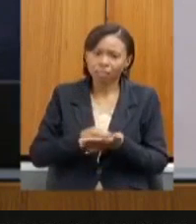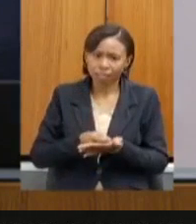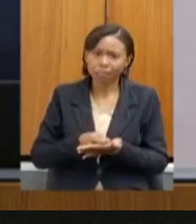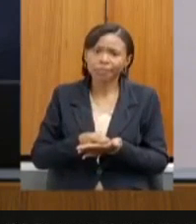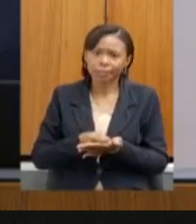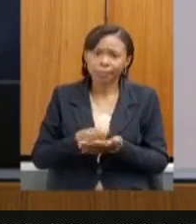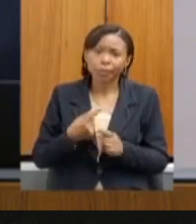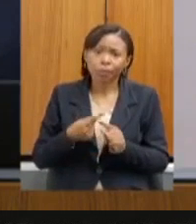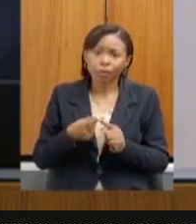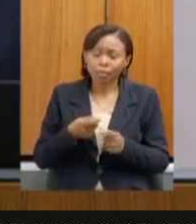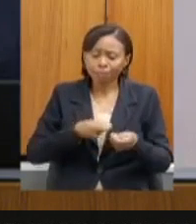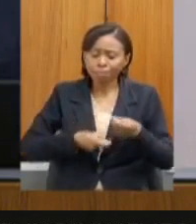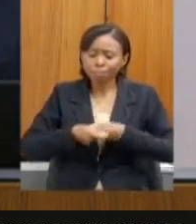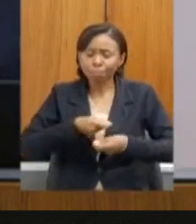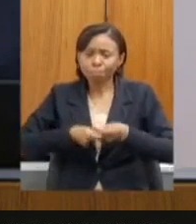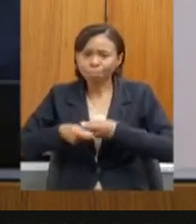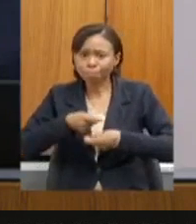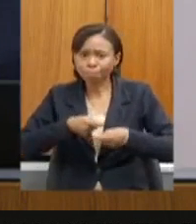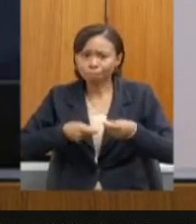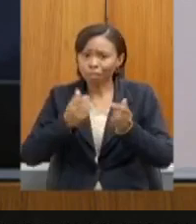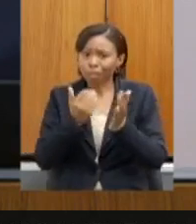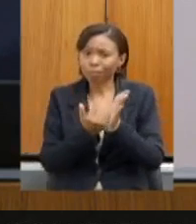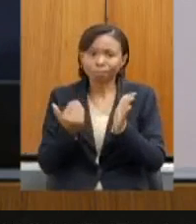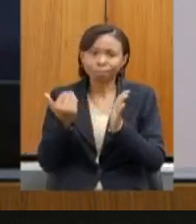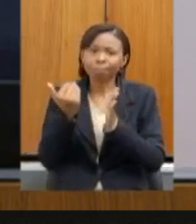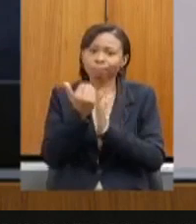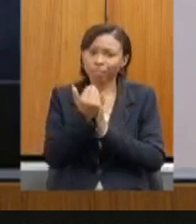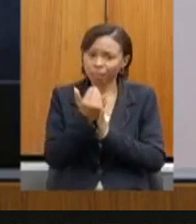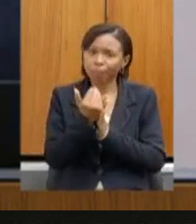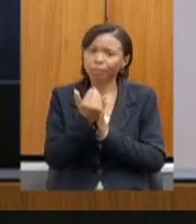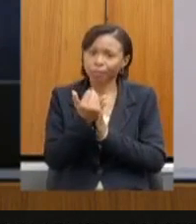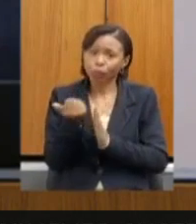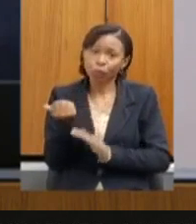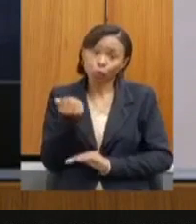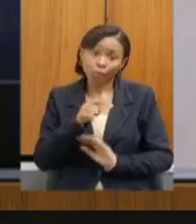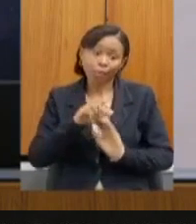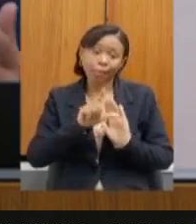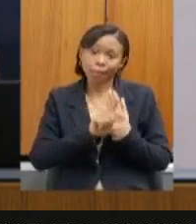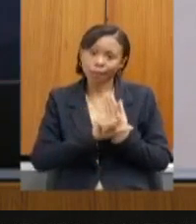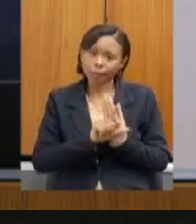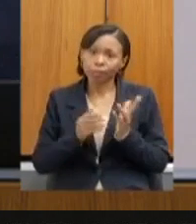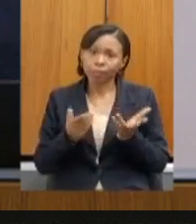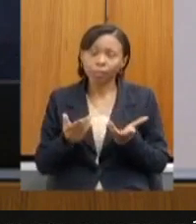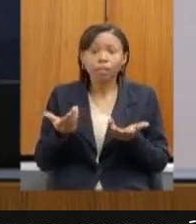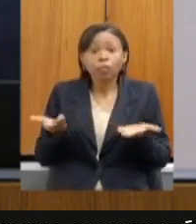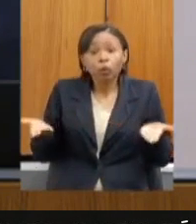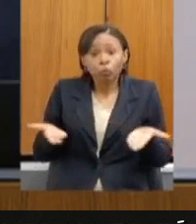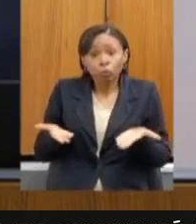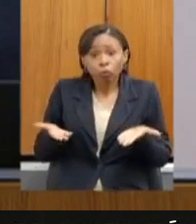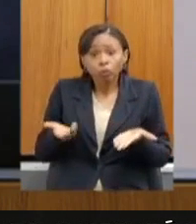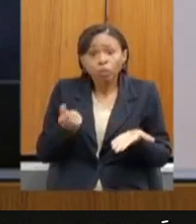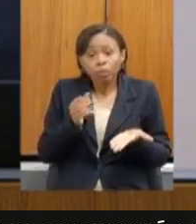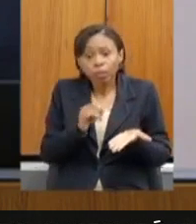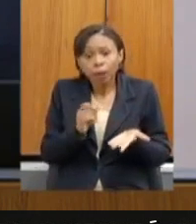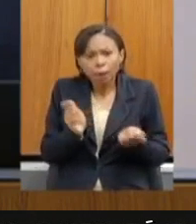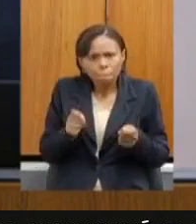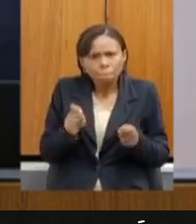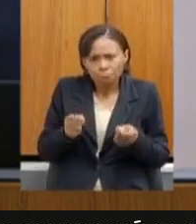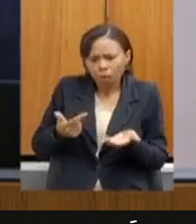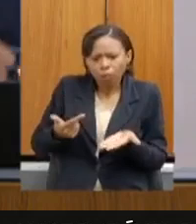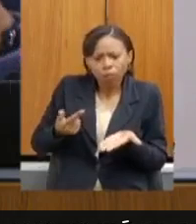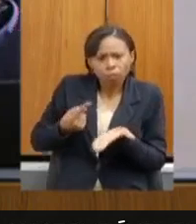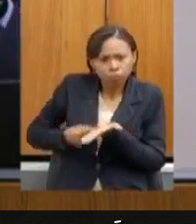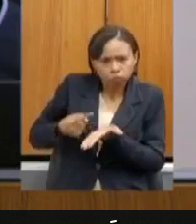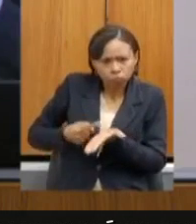contingenciada acima do que estabelece a legislação, e agora até com essa possibilidade desse grande acordo com